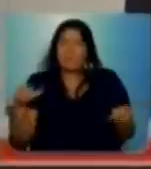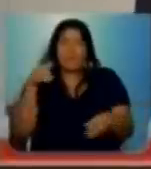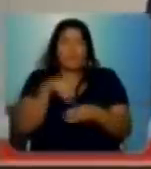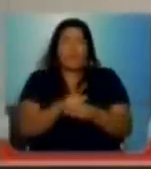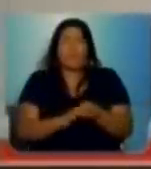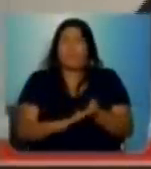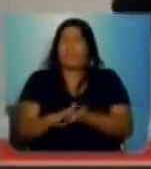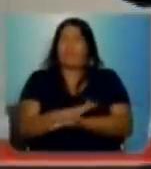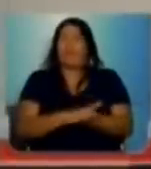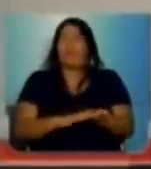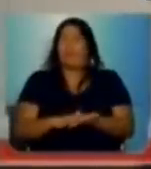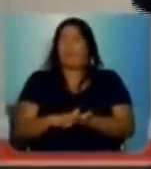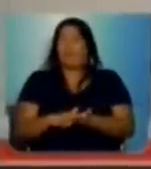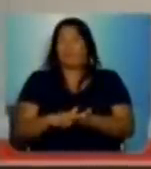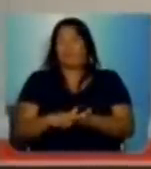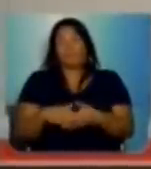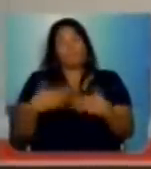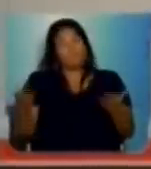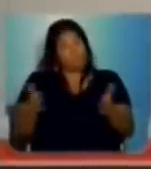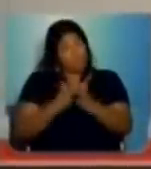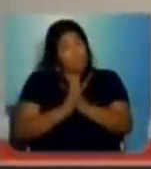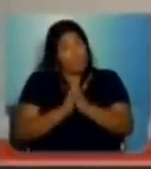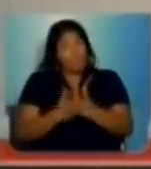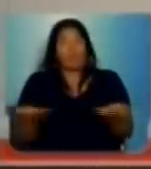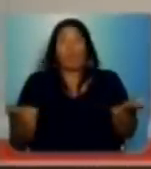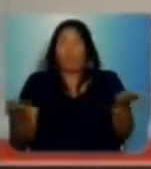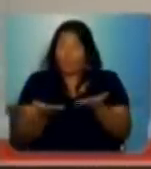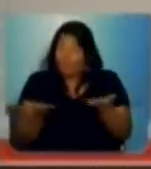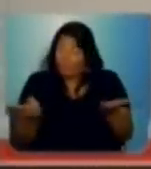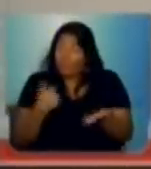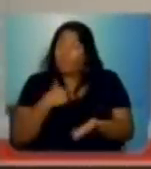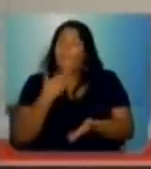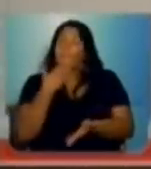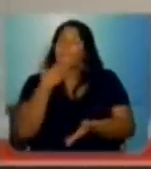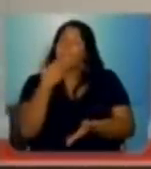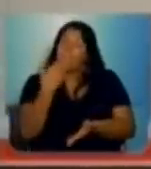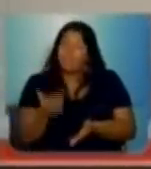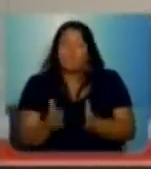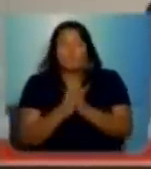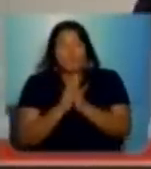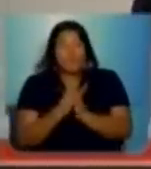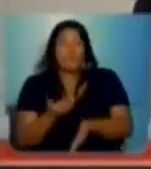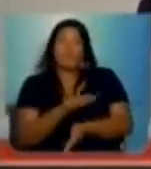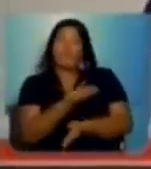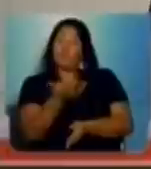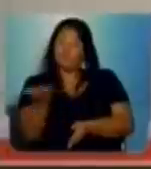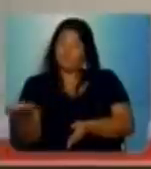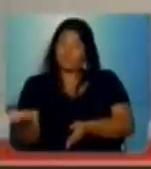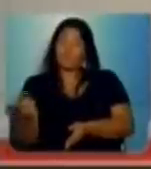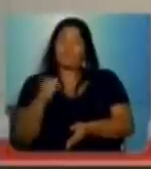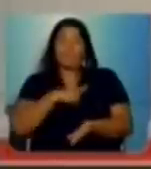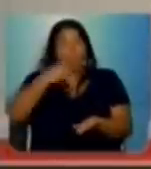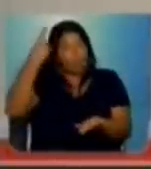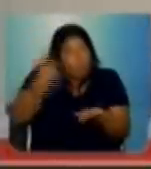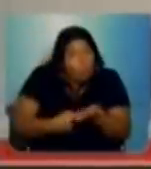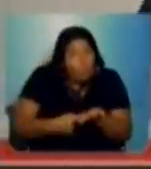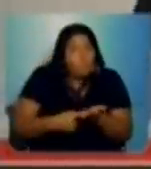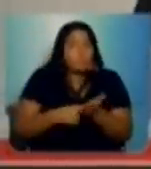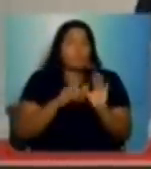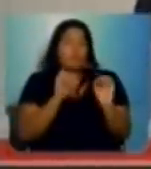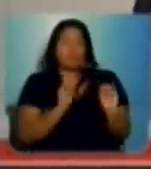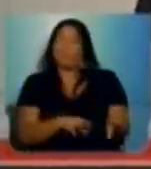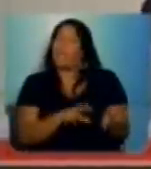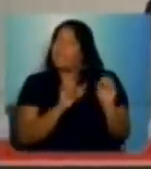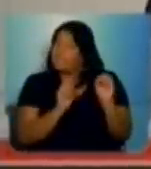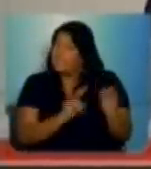geral. Então, por favor, façam apelo aqui aos deputados e deputadas que tenham algum compromisso com a educação,